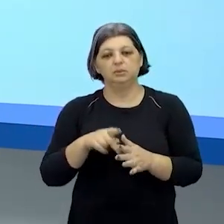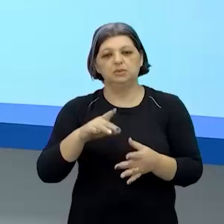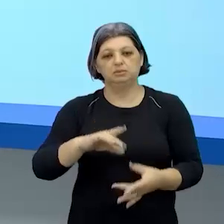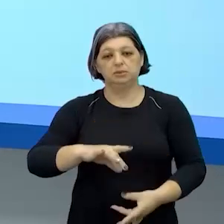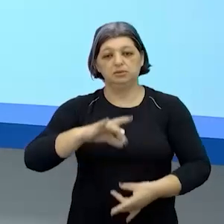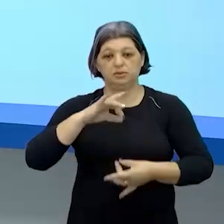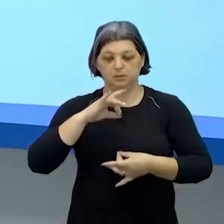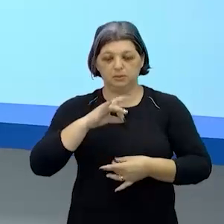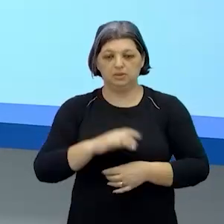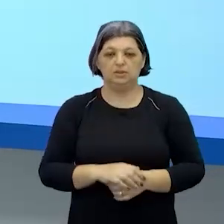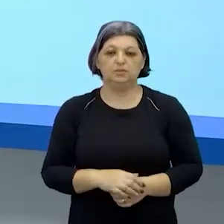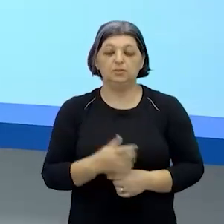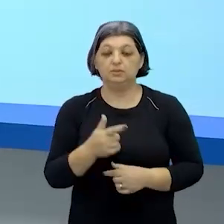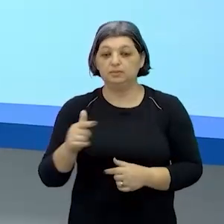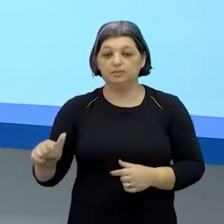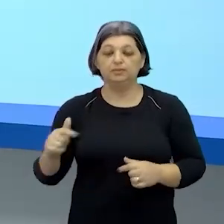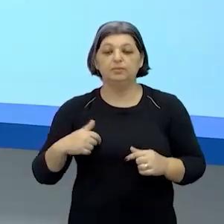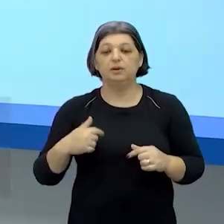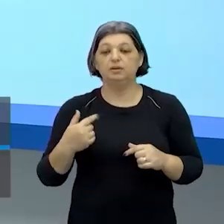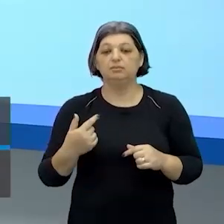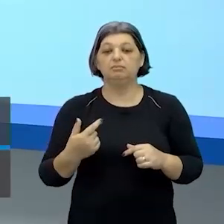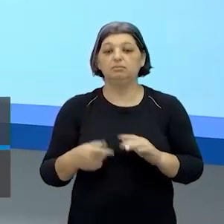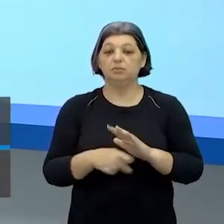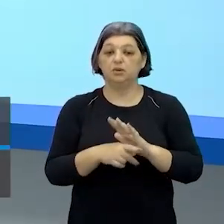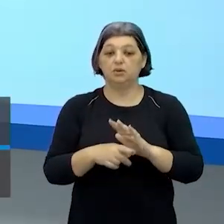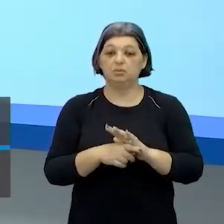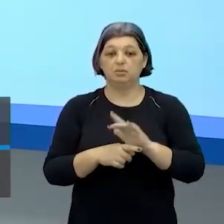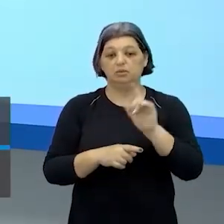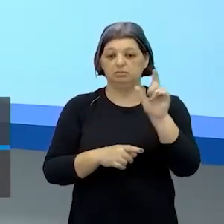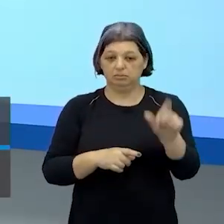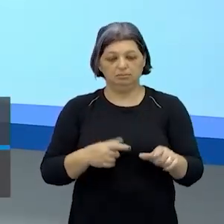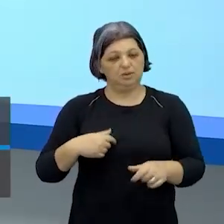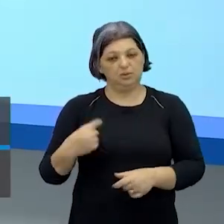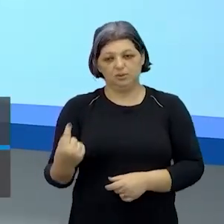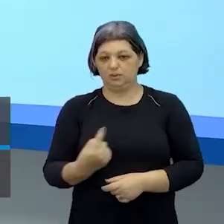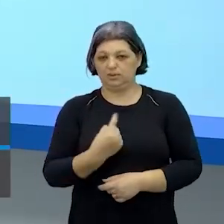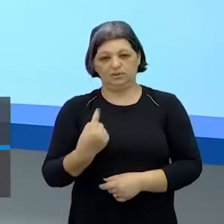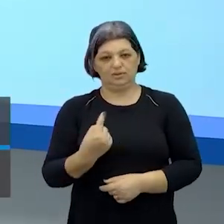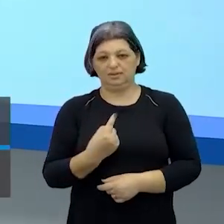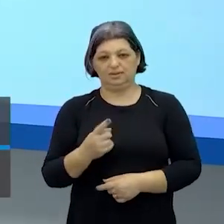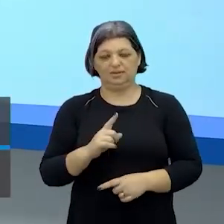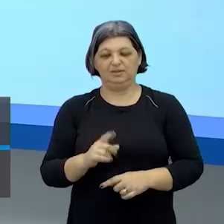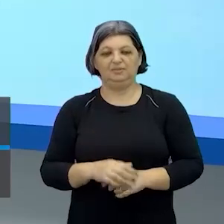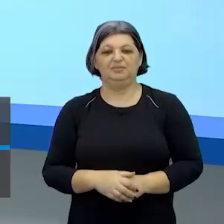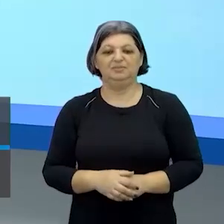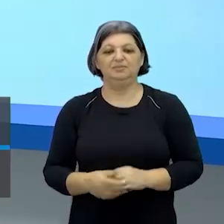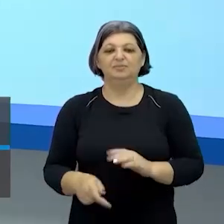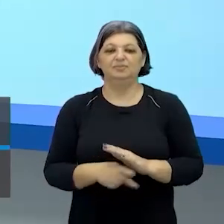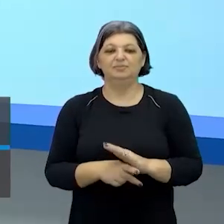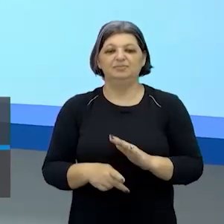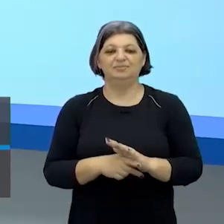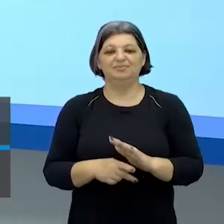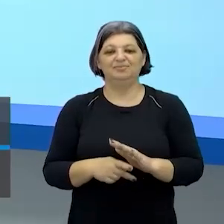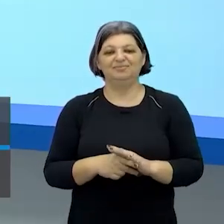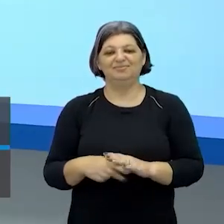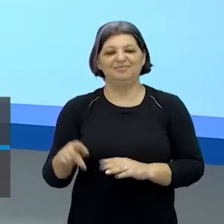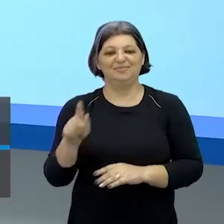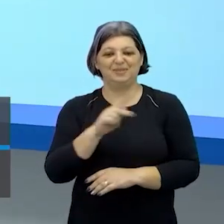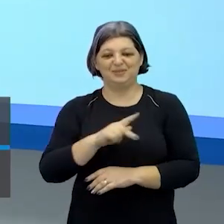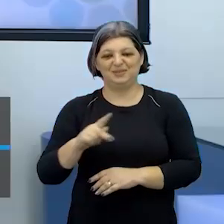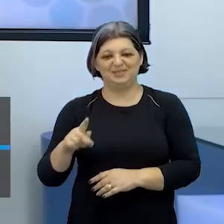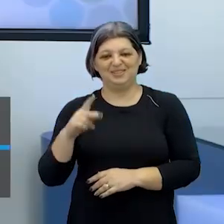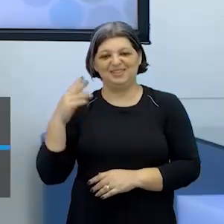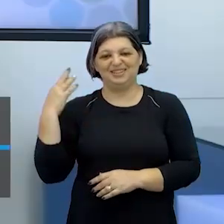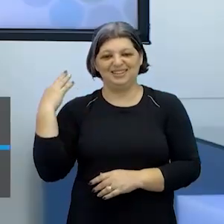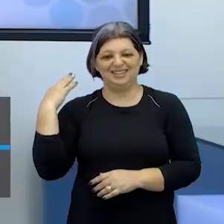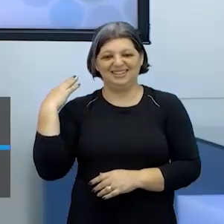mas agora a gente vai em cima de um personagem mas não estou sozinha estou com a rainha da língua portuguesa professora taiana muito